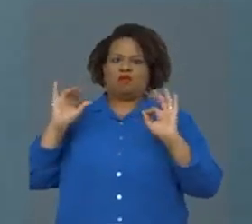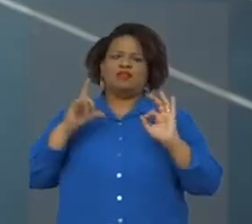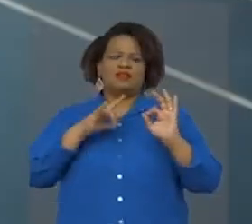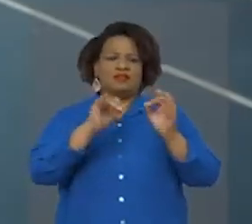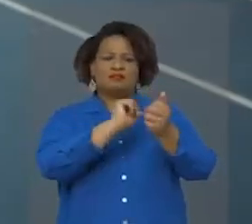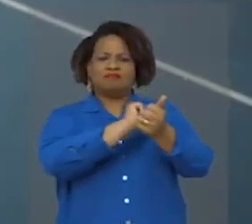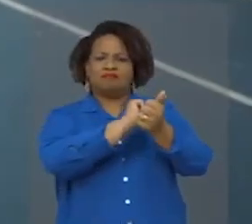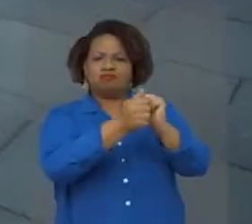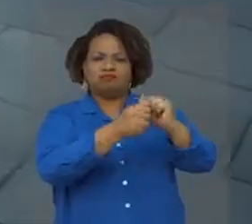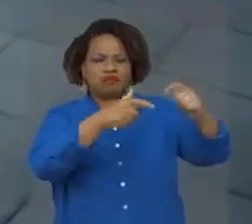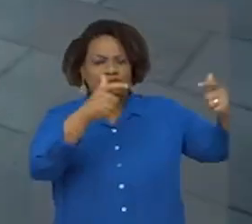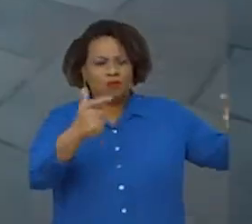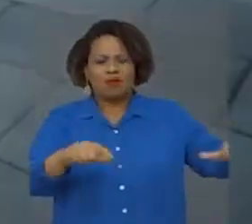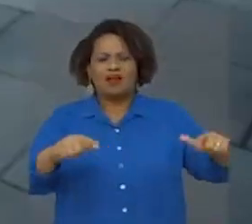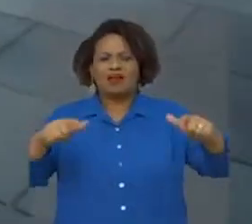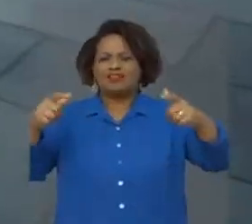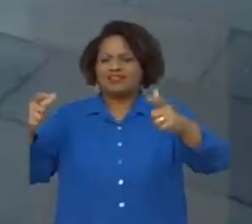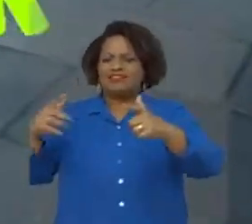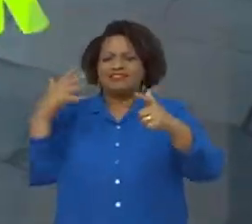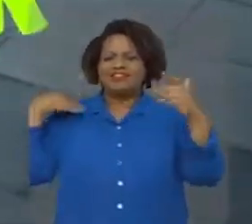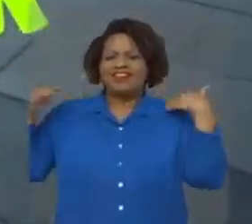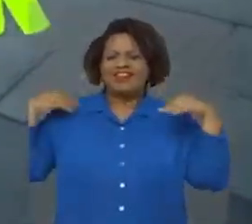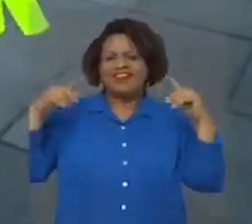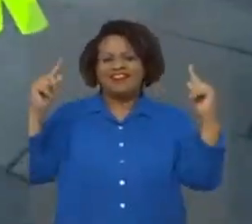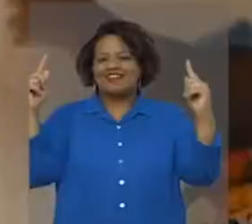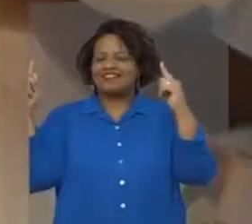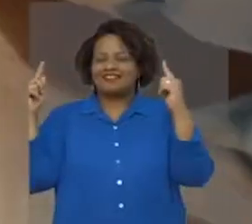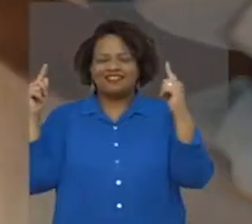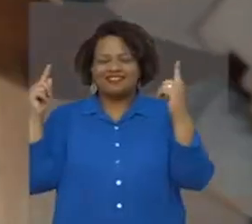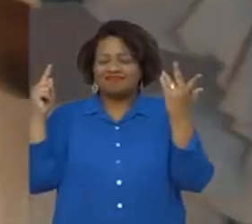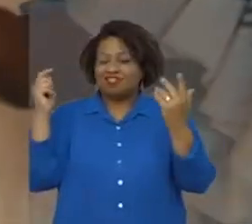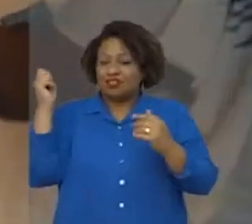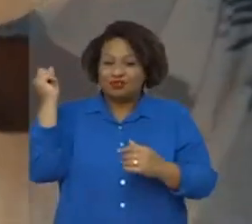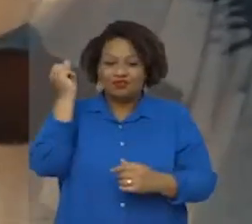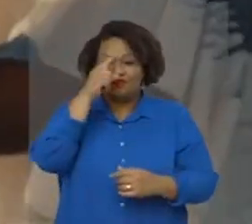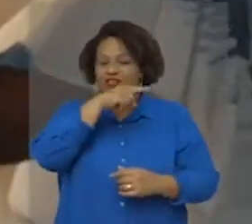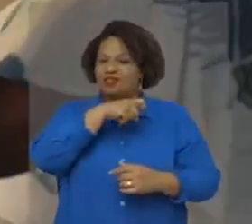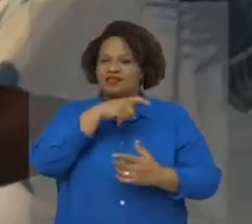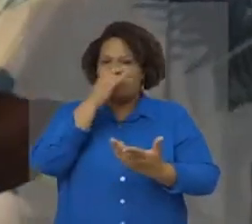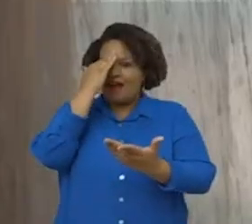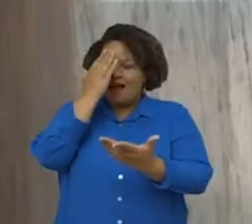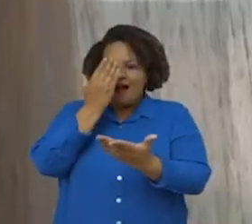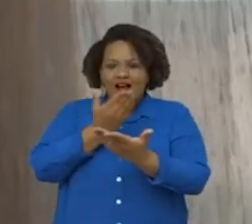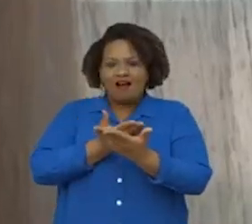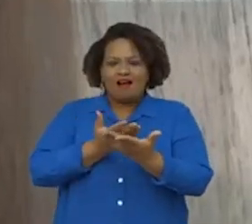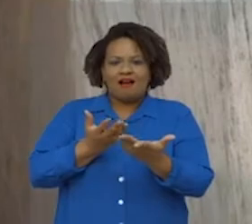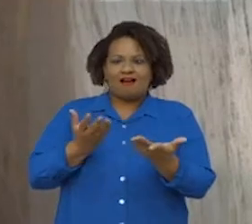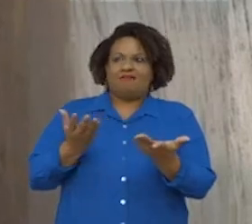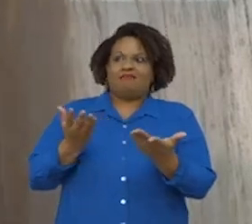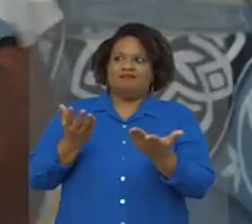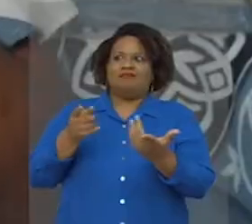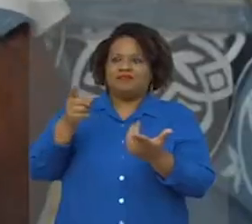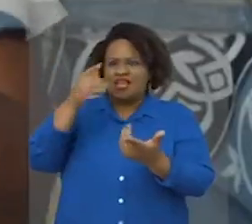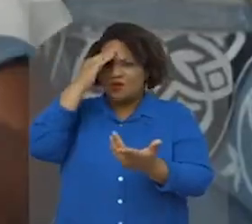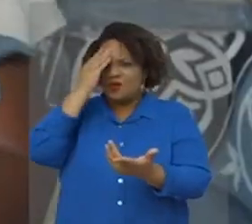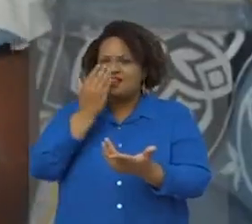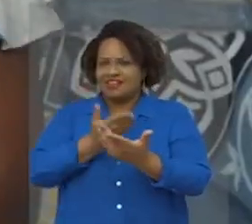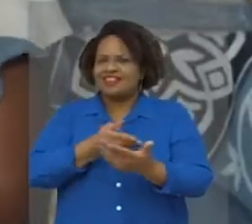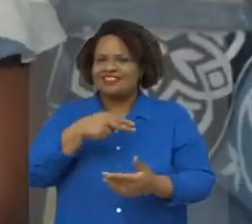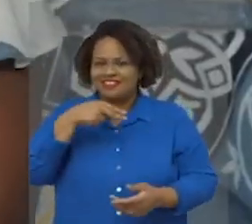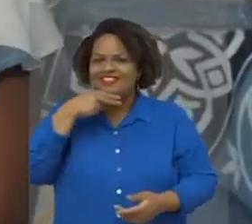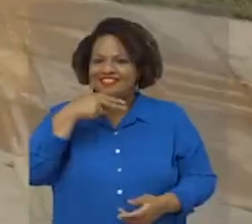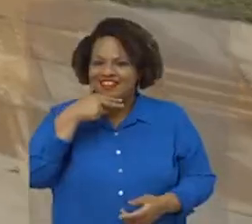quadra, uma área de lazer. É muito difícil eu acreditar. Então assim, eu acredito em